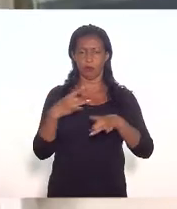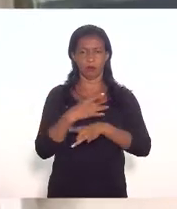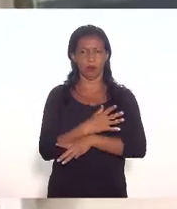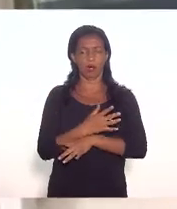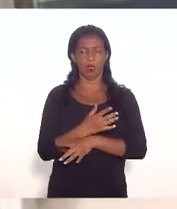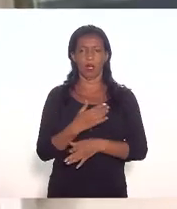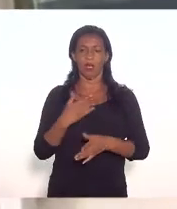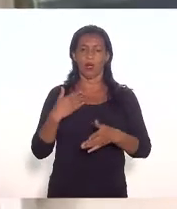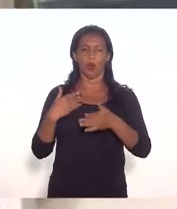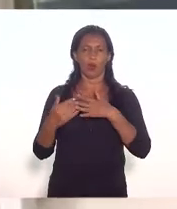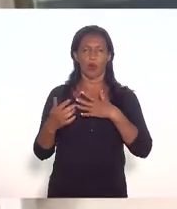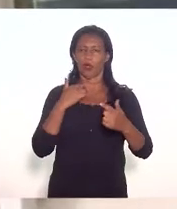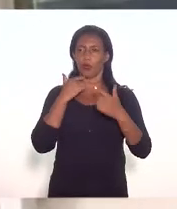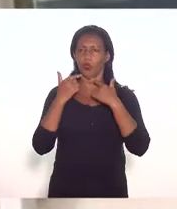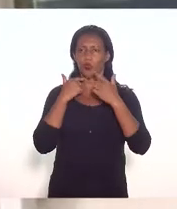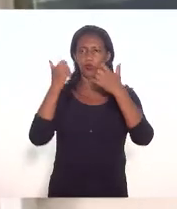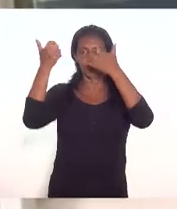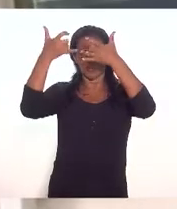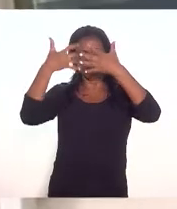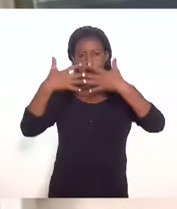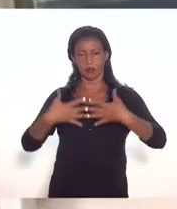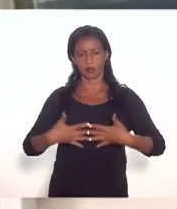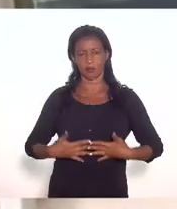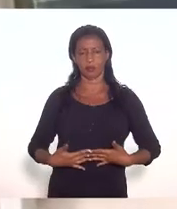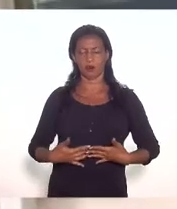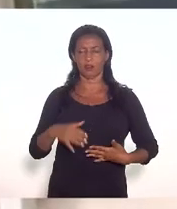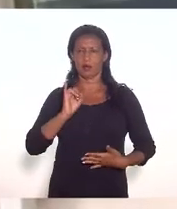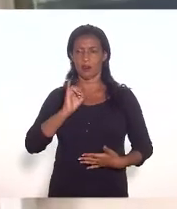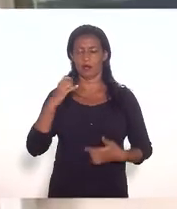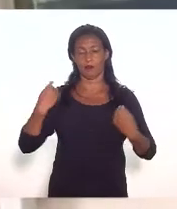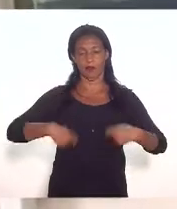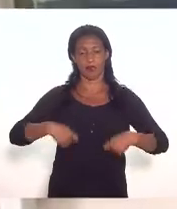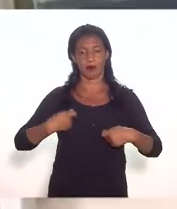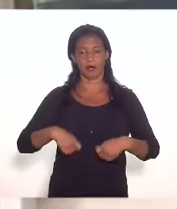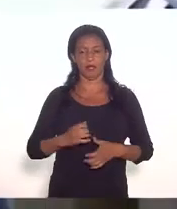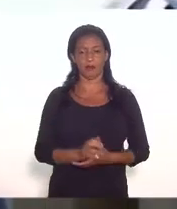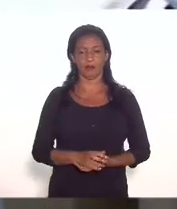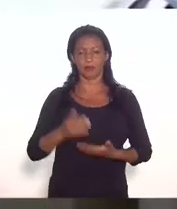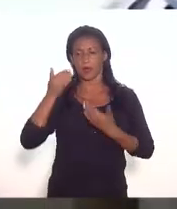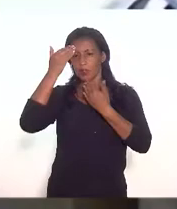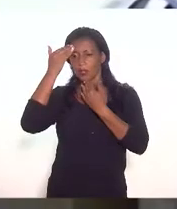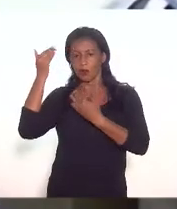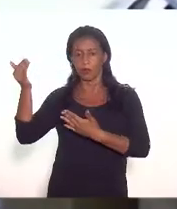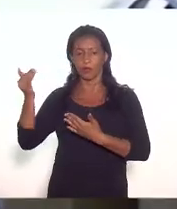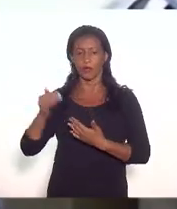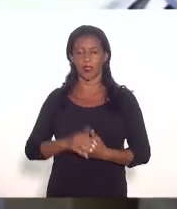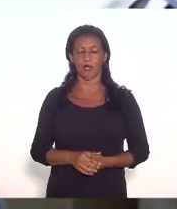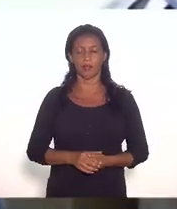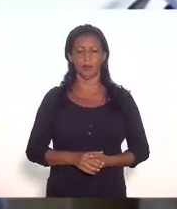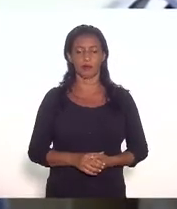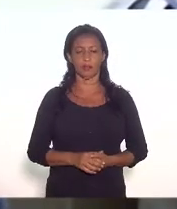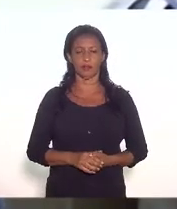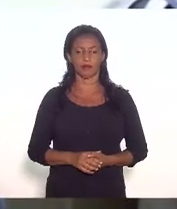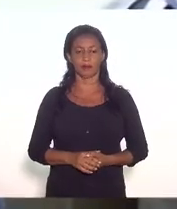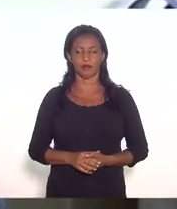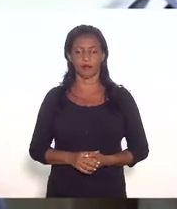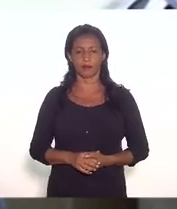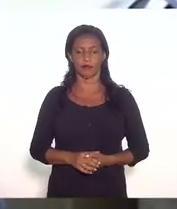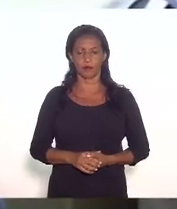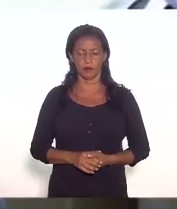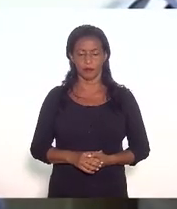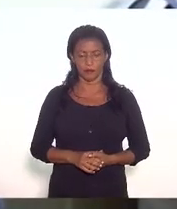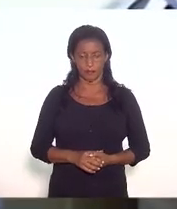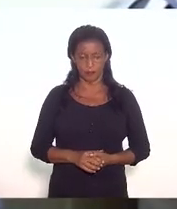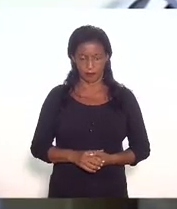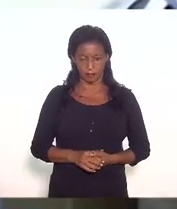qualquer esclarecimento adicional se for necessário obrigado doutor Alexandre Monteiro o senhor ficou no